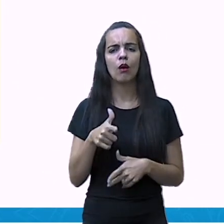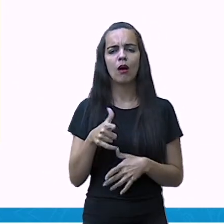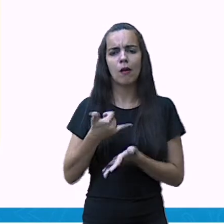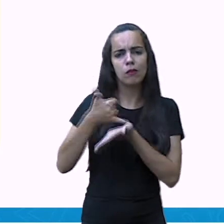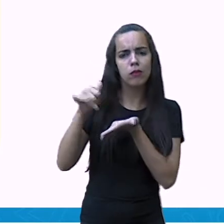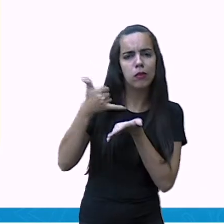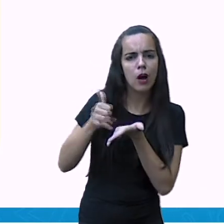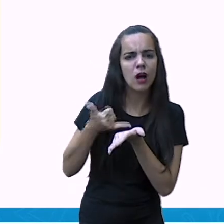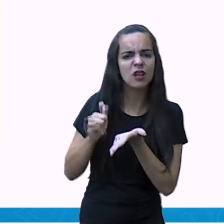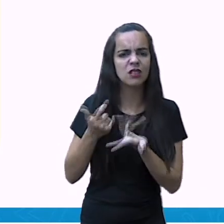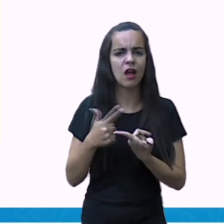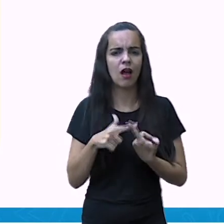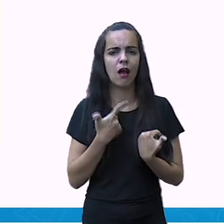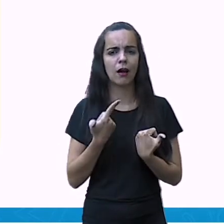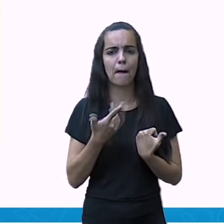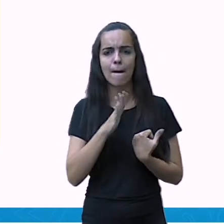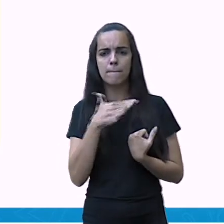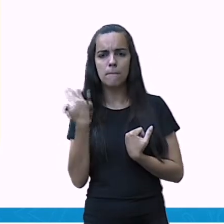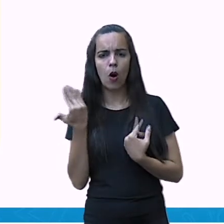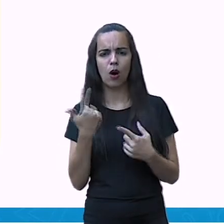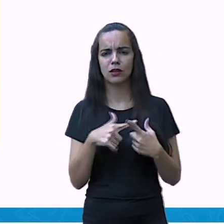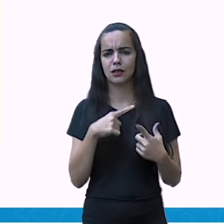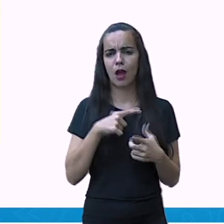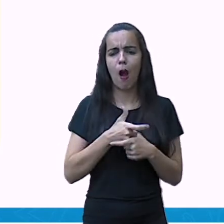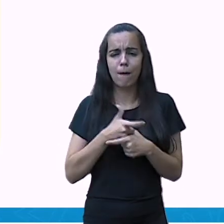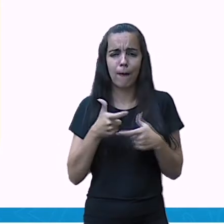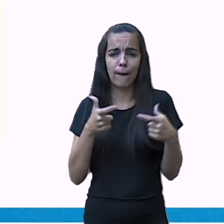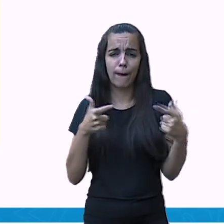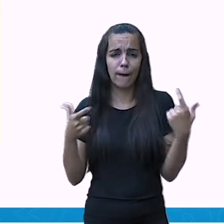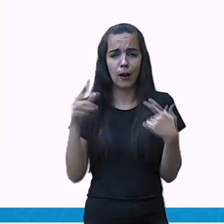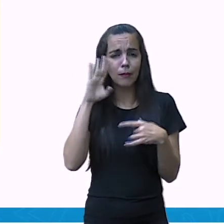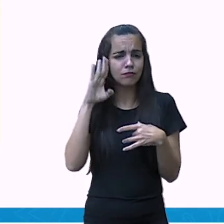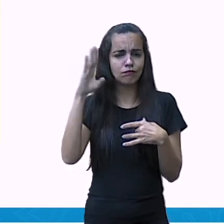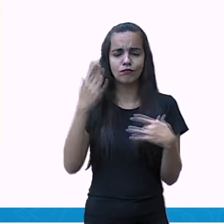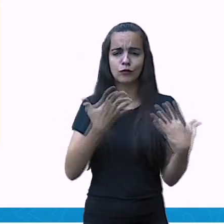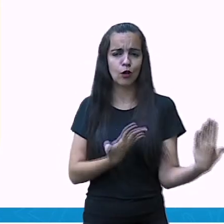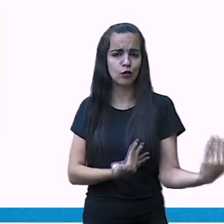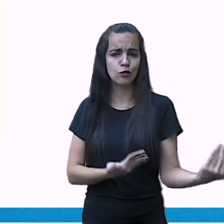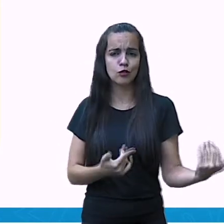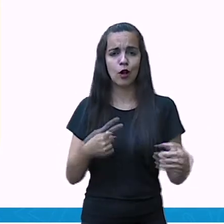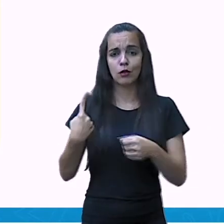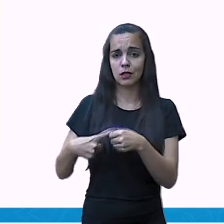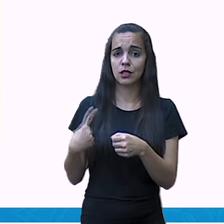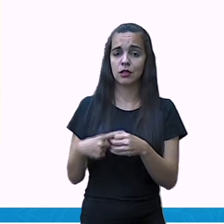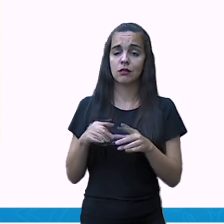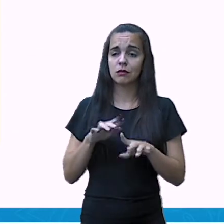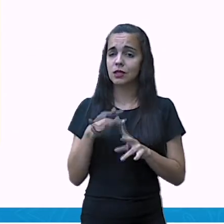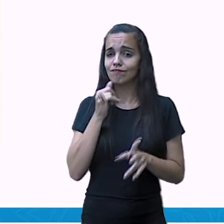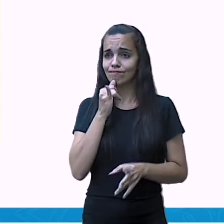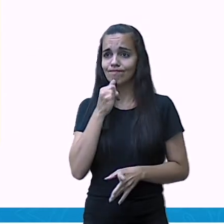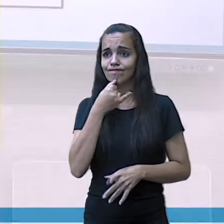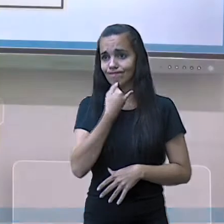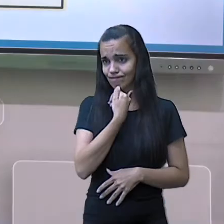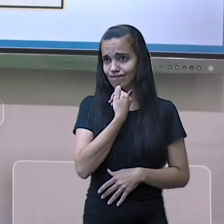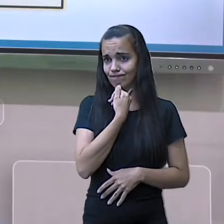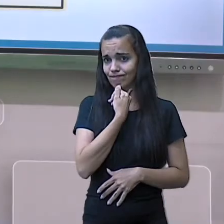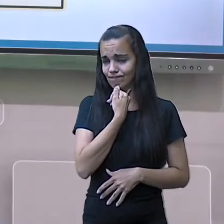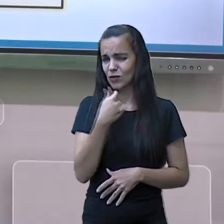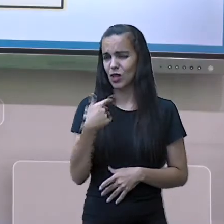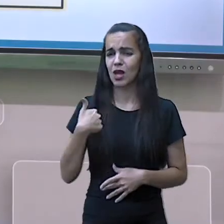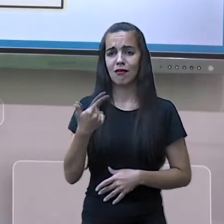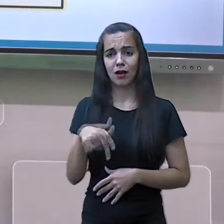jovens nas cidades grandes e médias. Infelizmente, Valadares tem um número